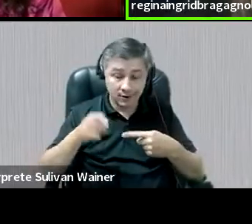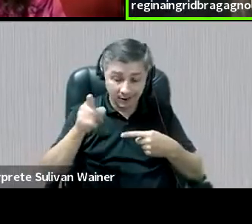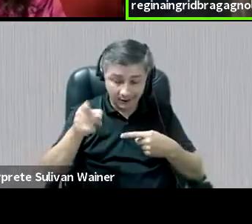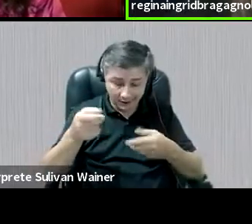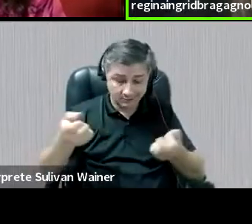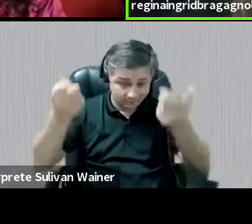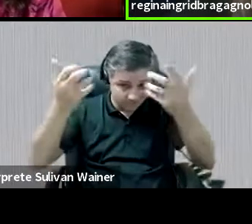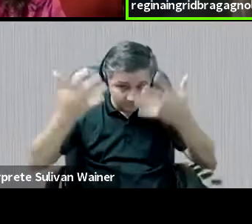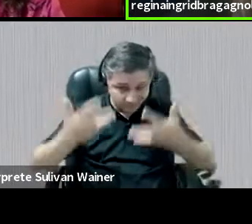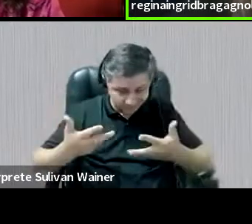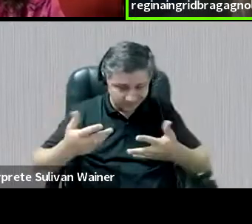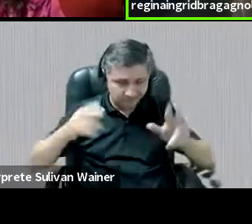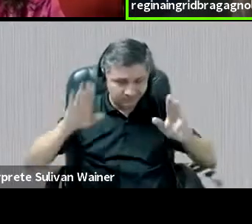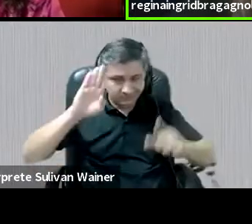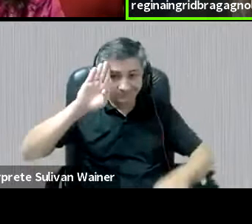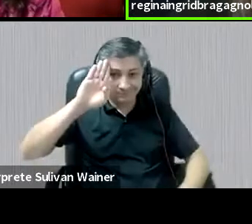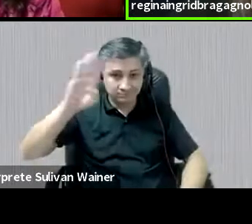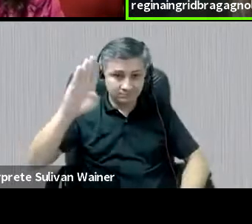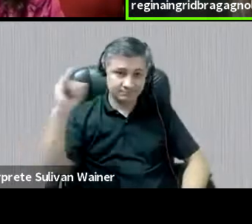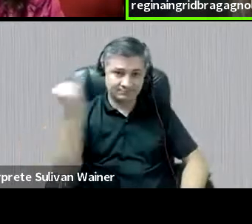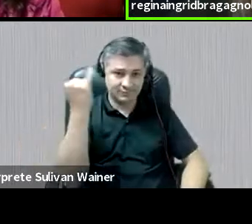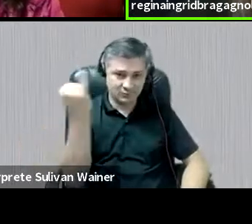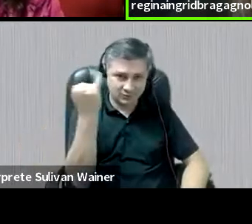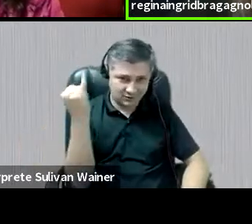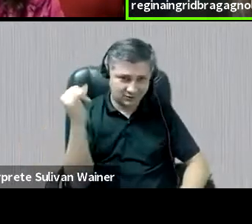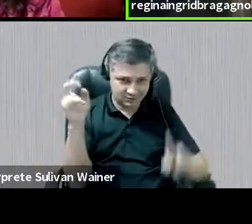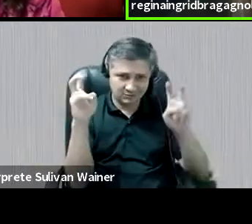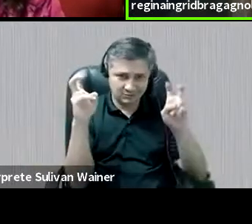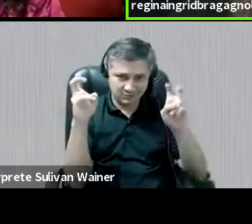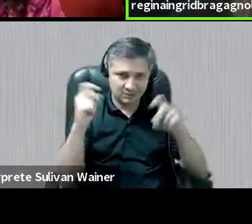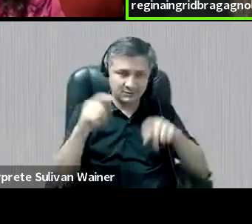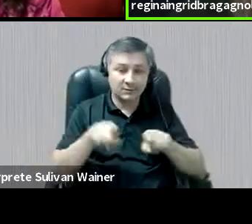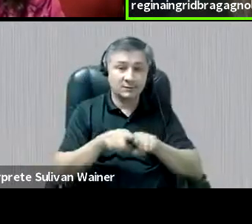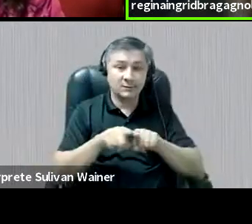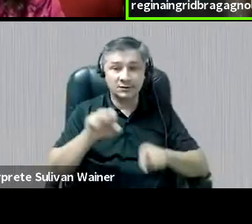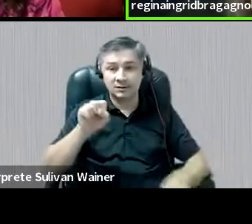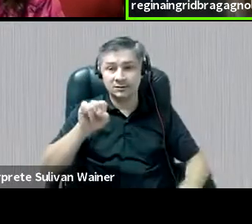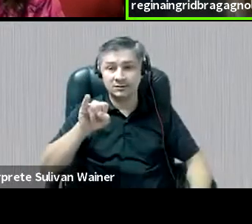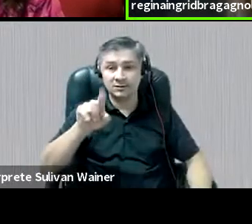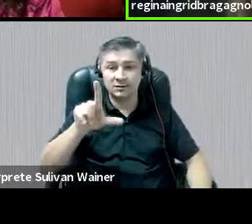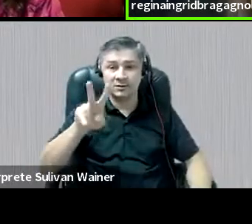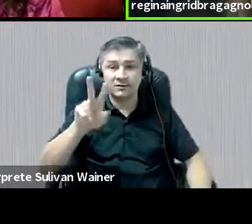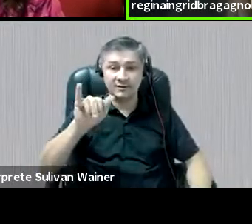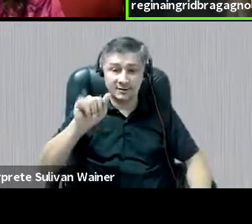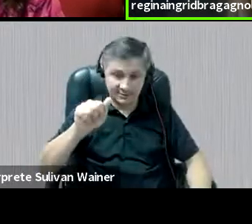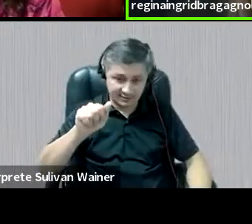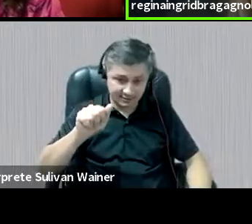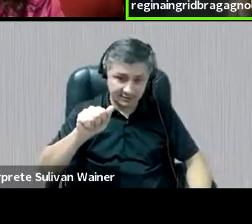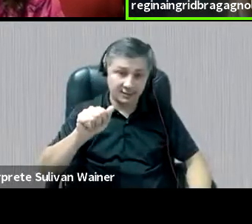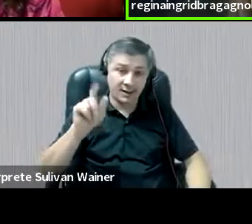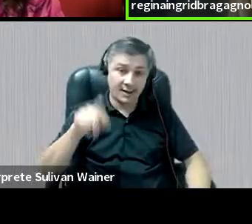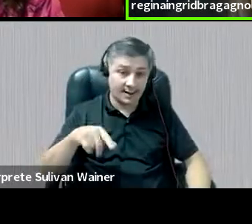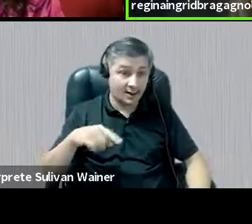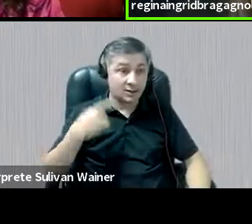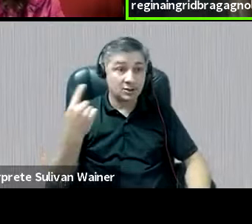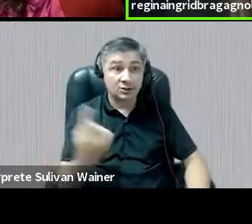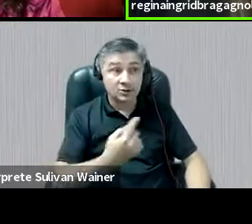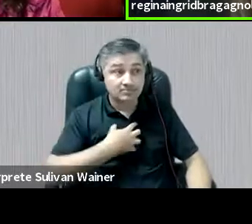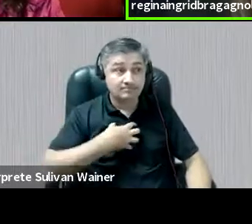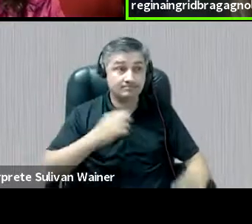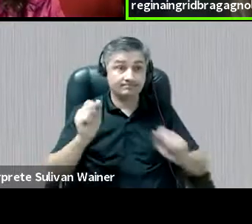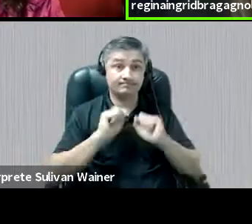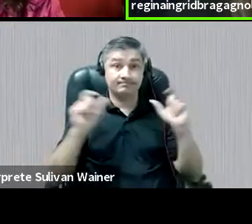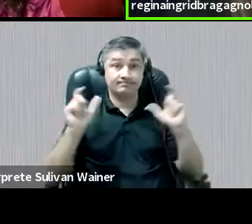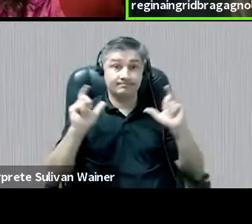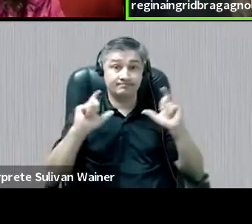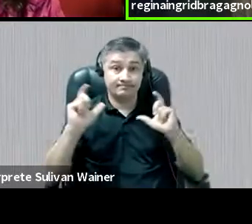uma questão bem central, e um pouco do que a Silvia agora também vai nomeando, que é o que nos tem nos sacudido,